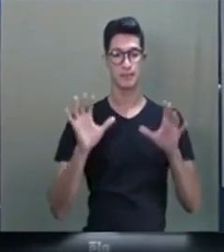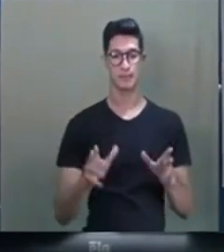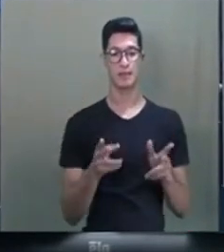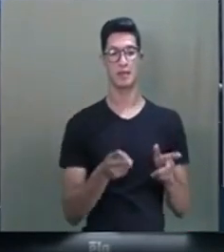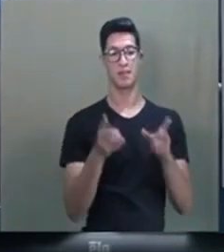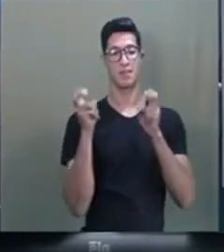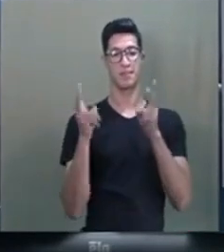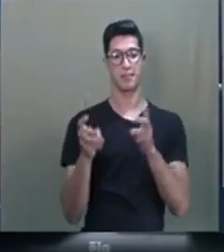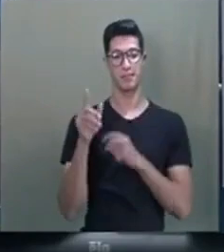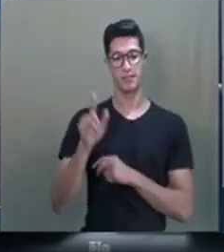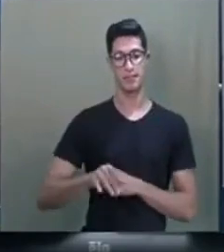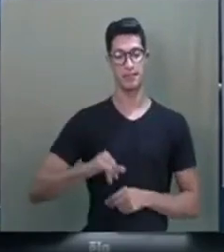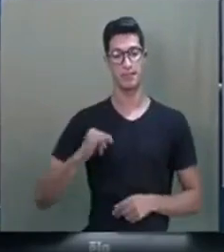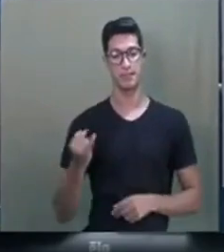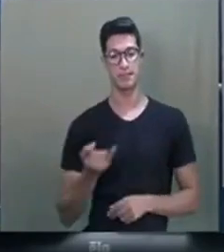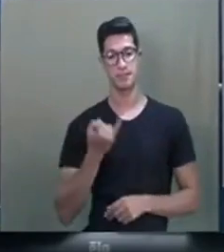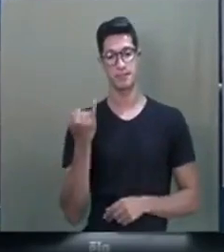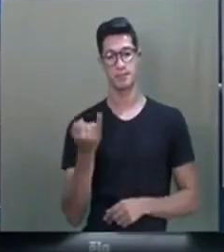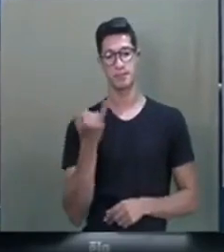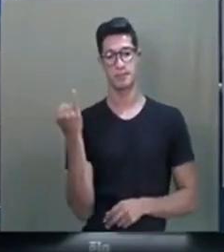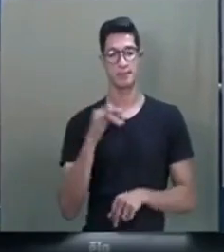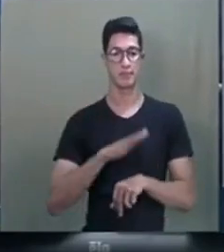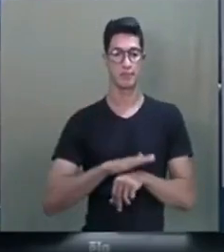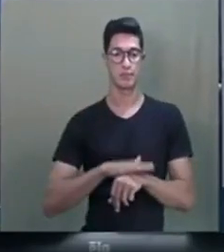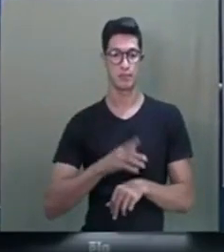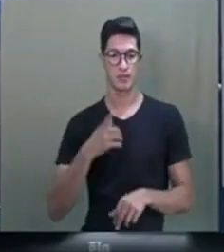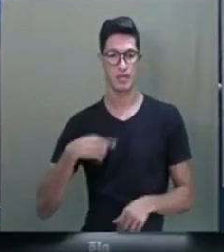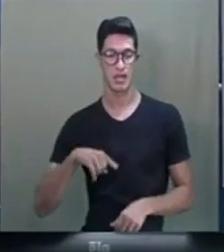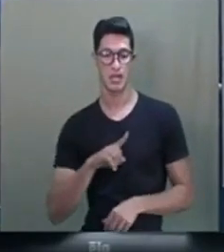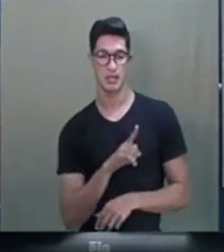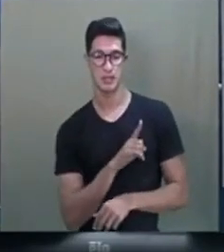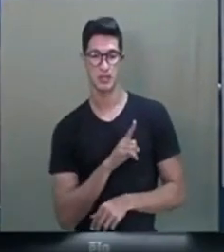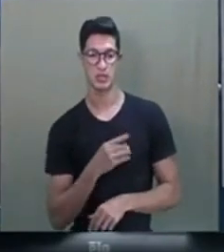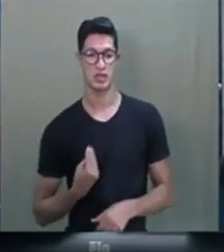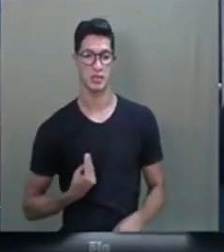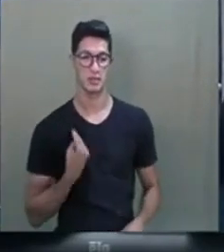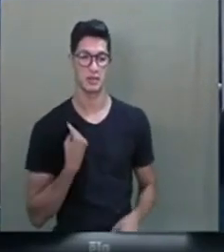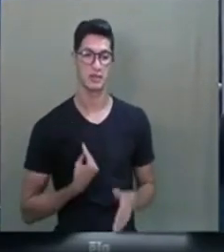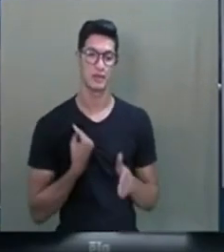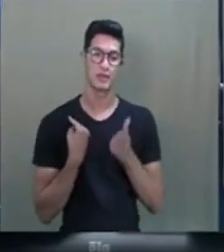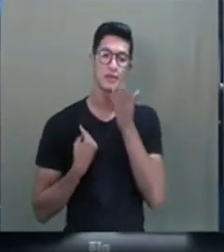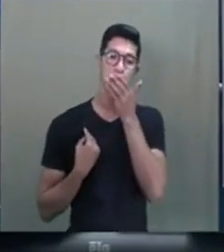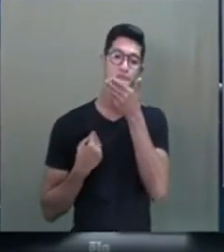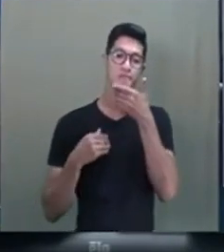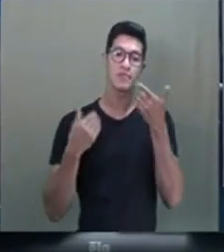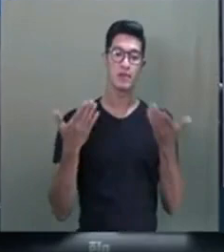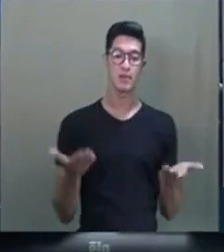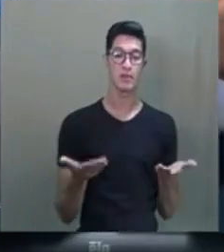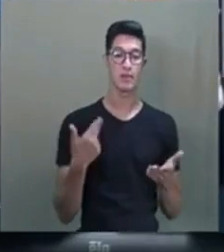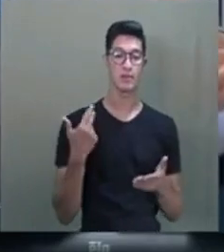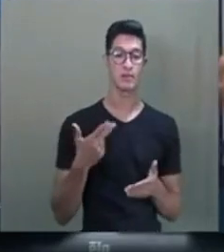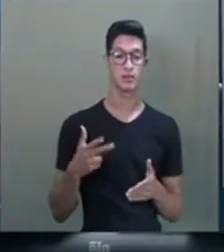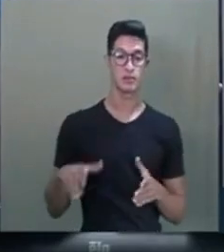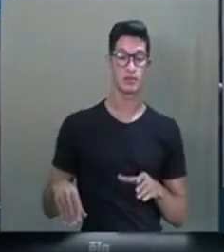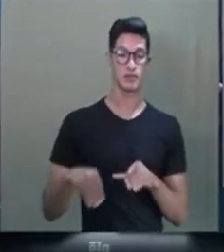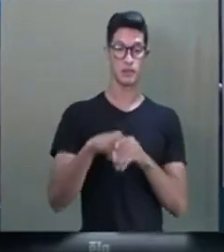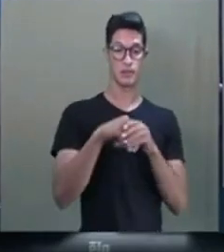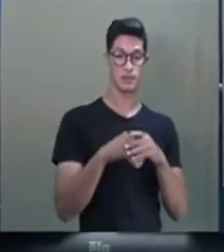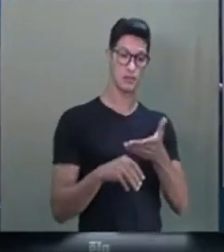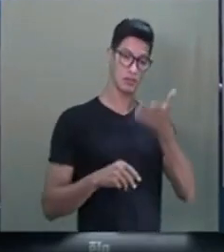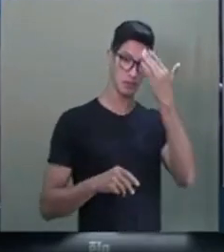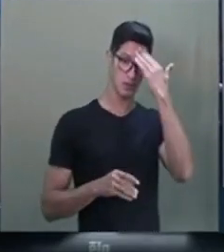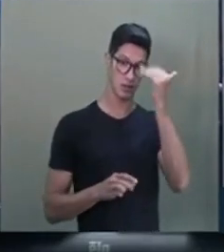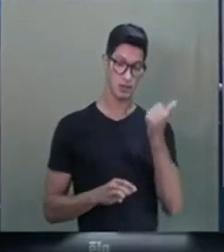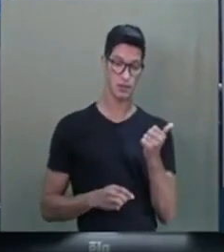percepção é muito importante no momento que a gente está vivendo. Quando eu assumi o Fortaleza lá, a Rose sabe,